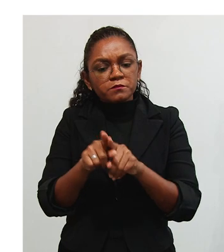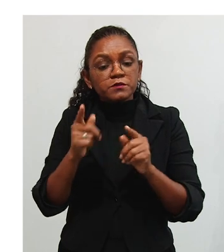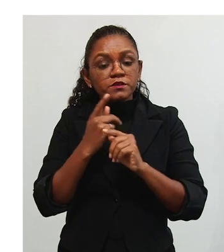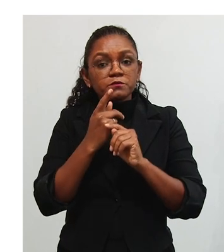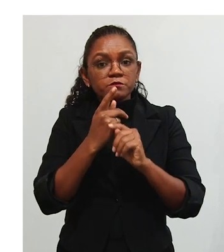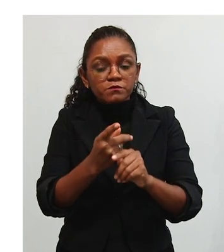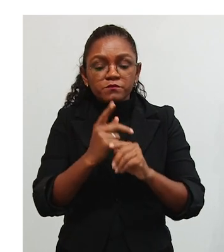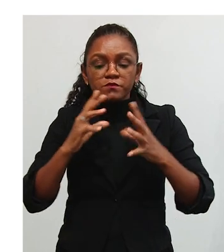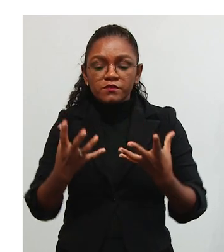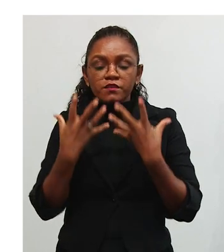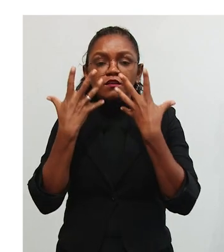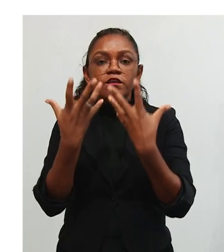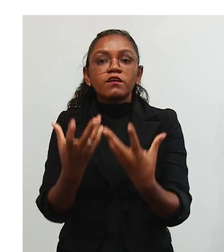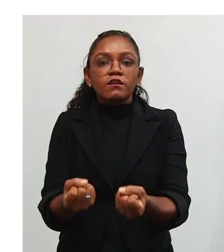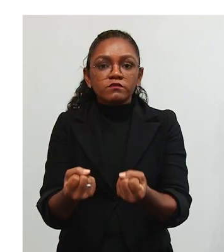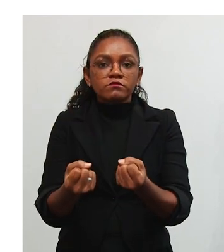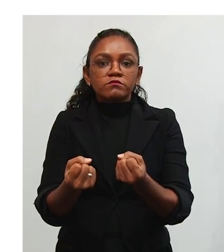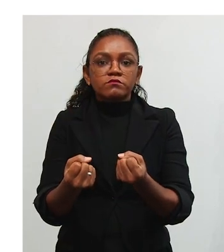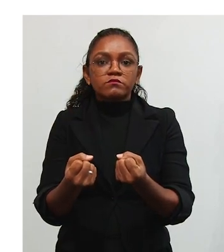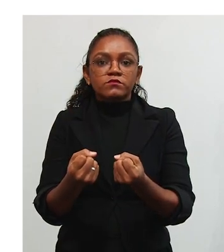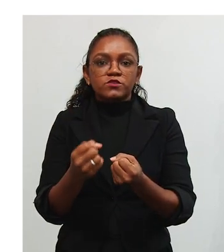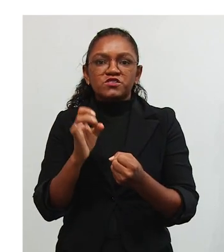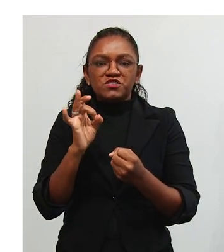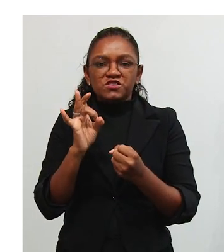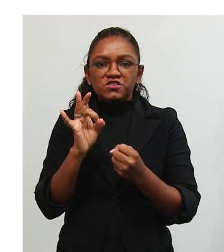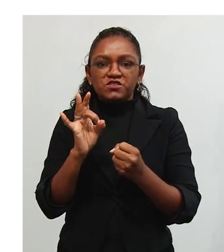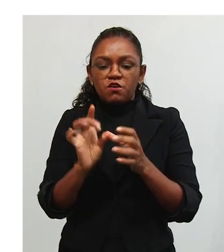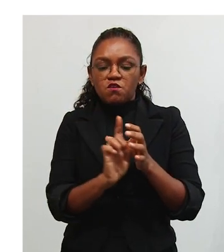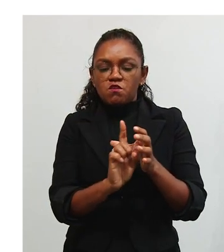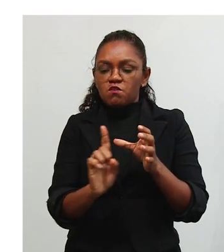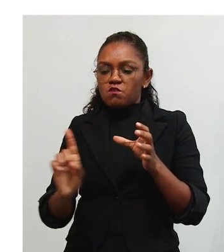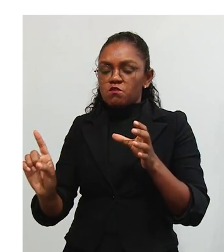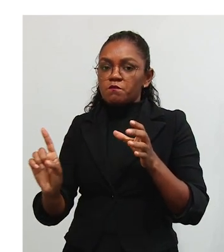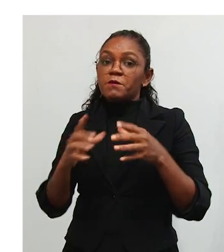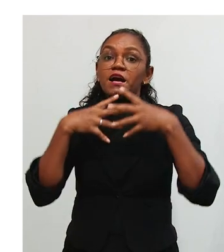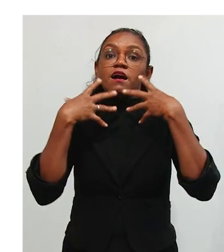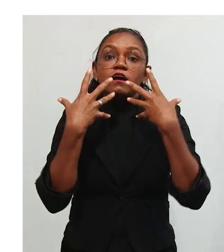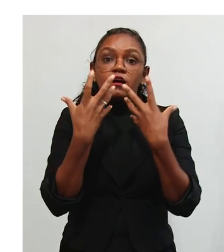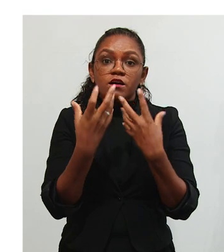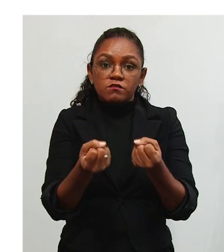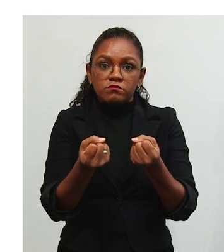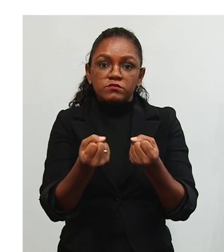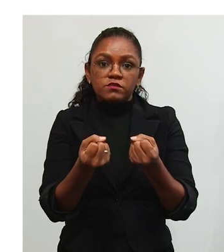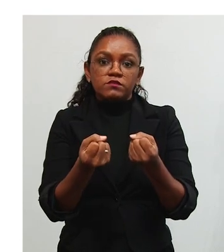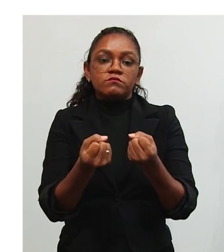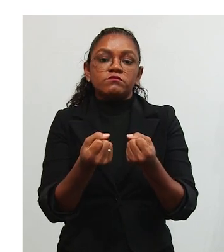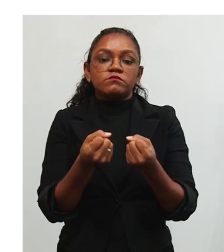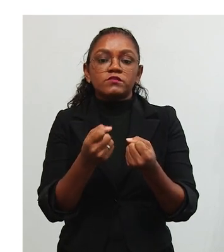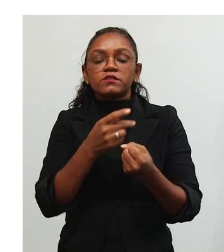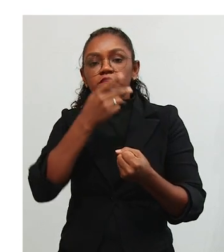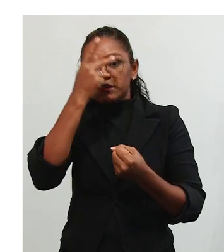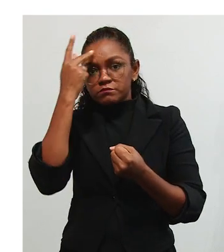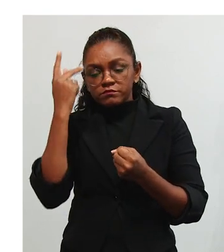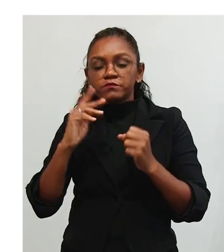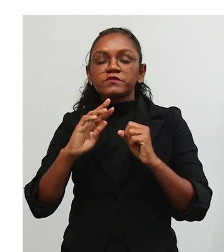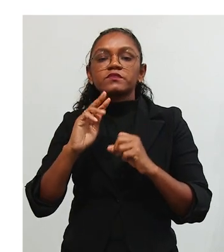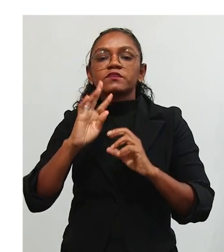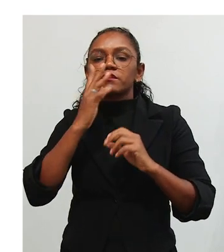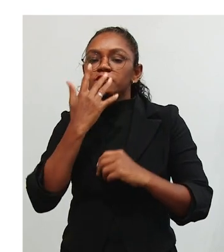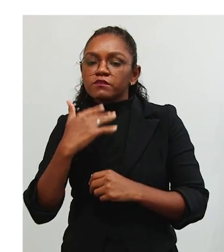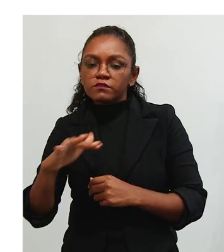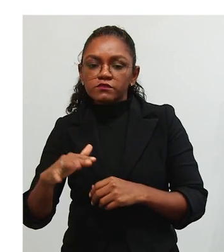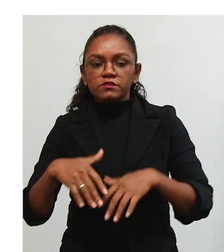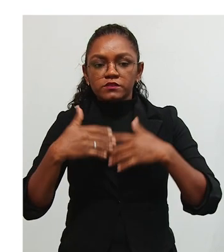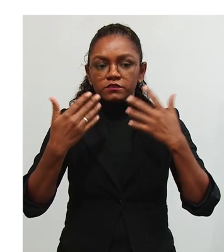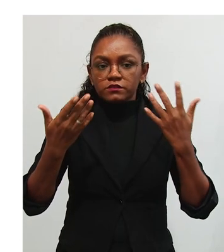E busca acolher, não apenas recolher numa instituição, mas acolher essas crianças, essas